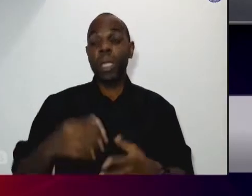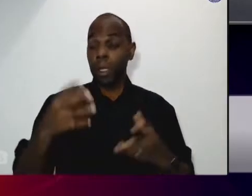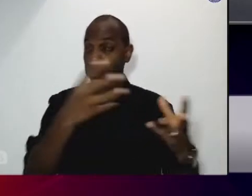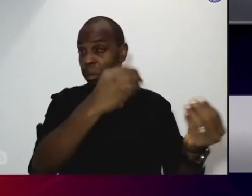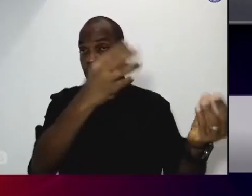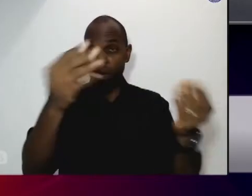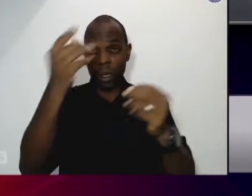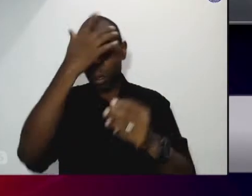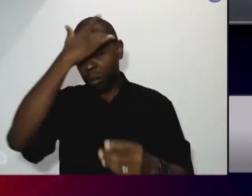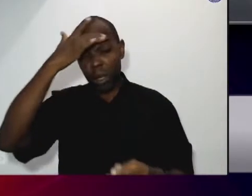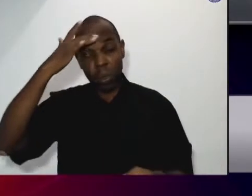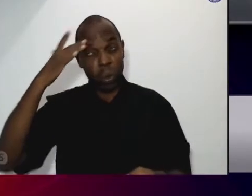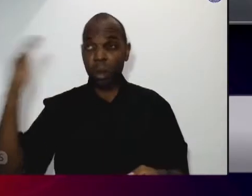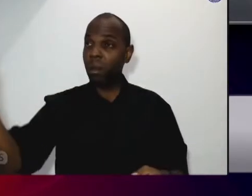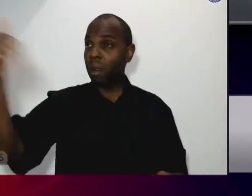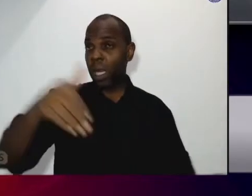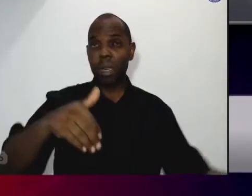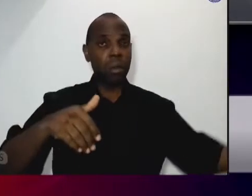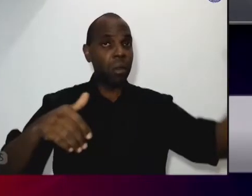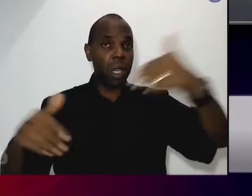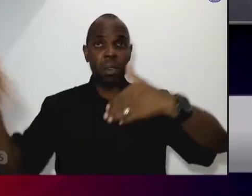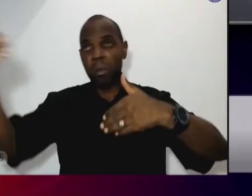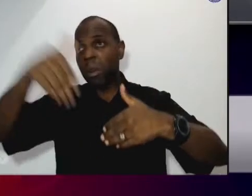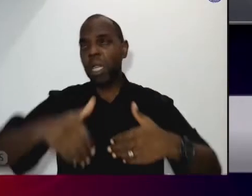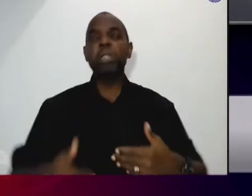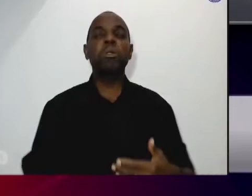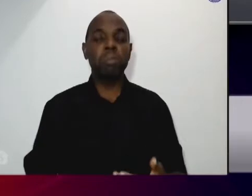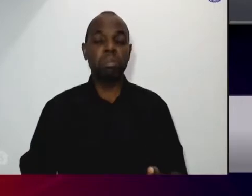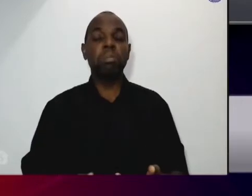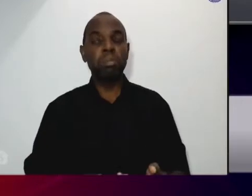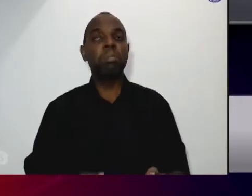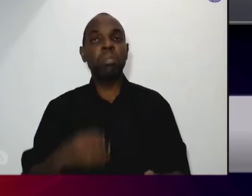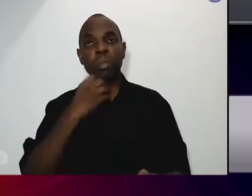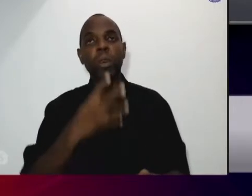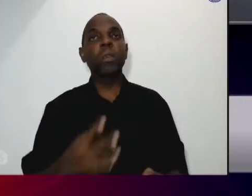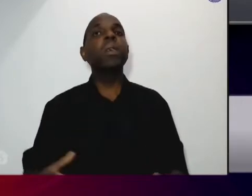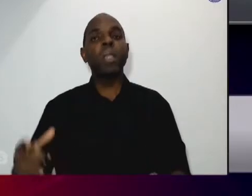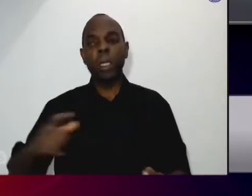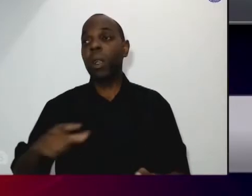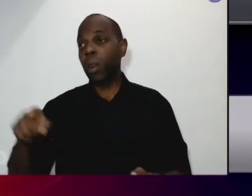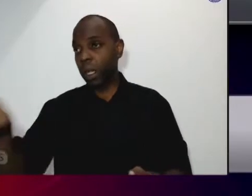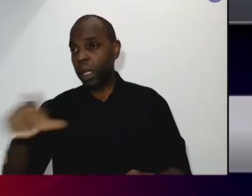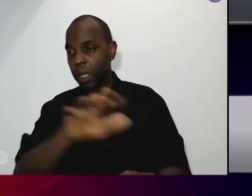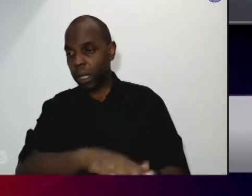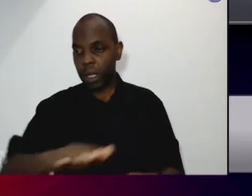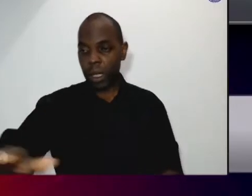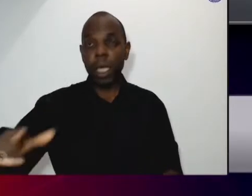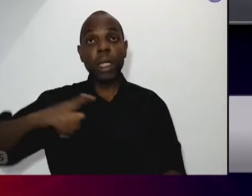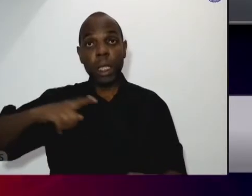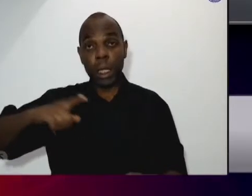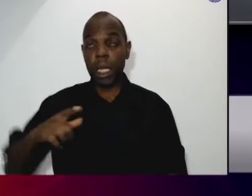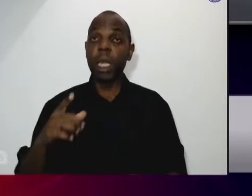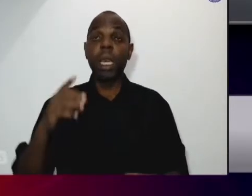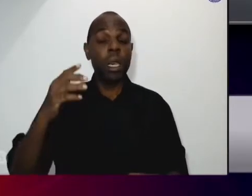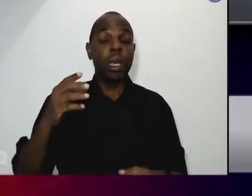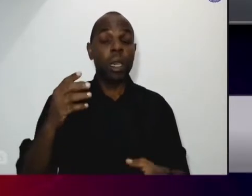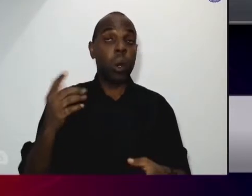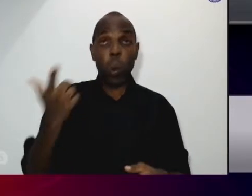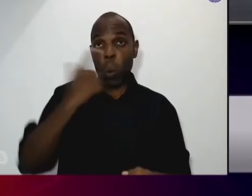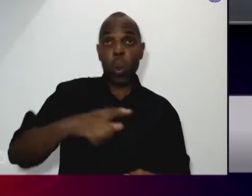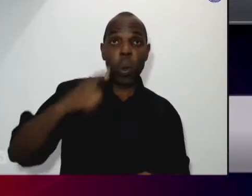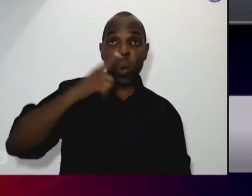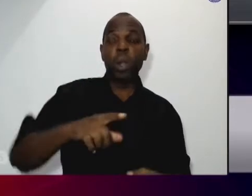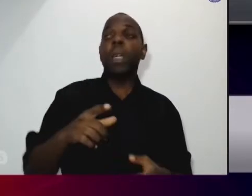para ver. Então, isso significa o quê? Que é só uma questão de oportunidade para que tudo dê certo com todo mundo.